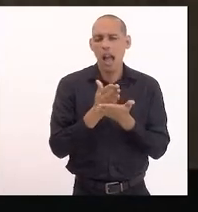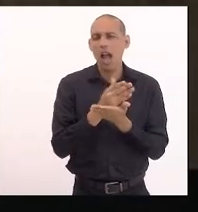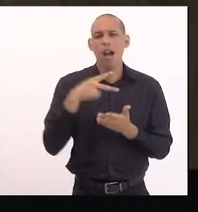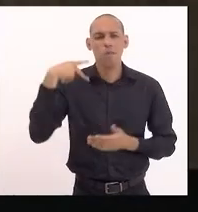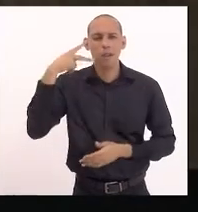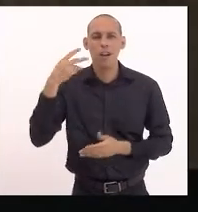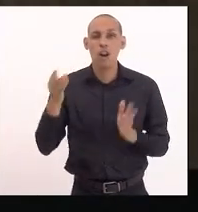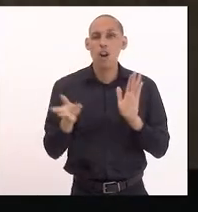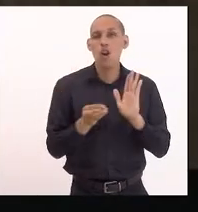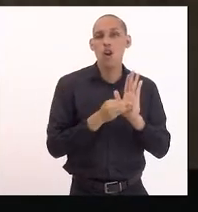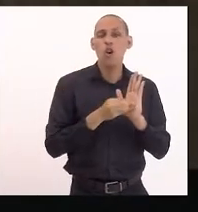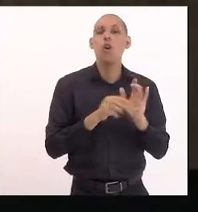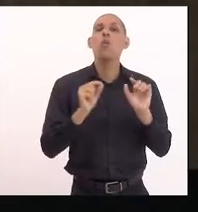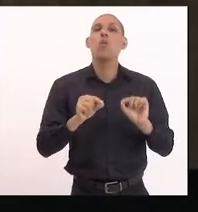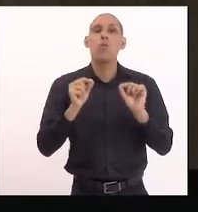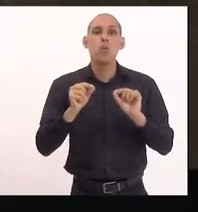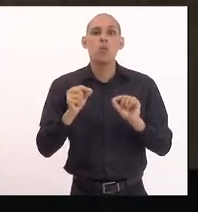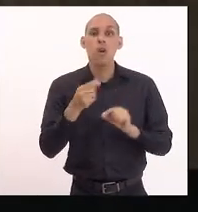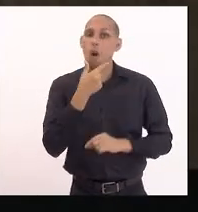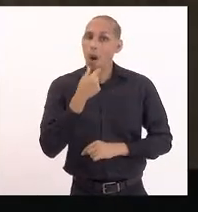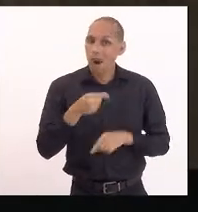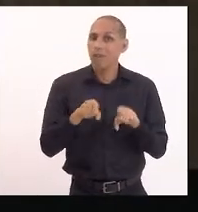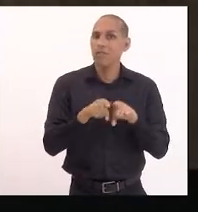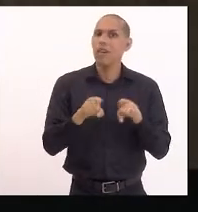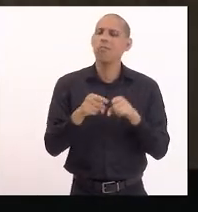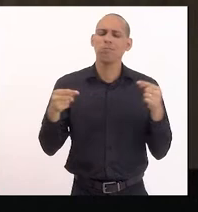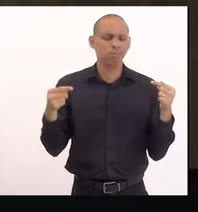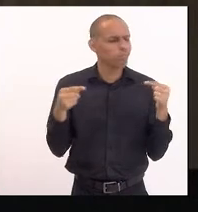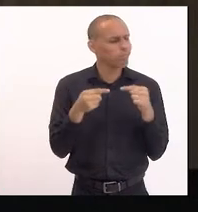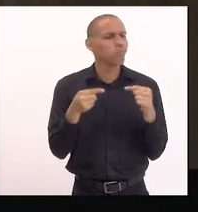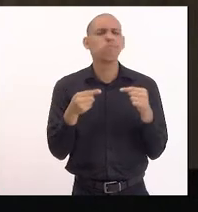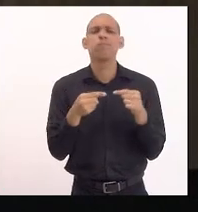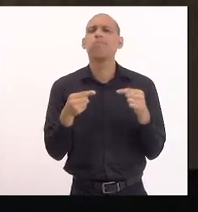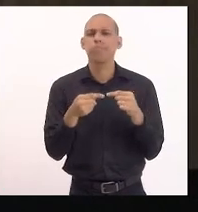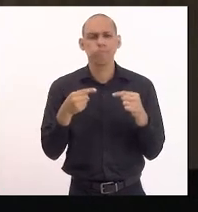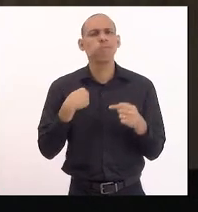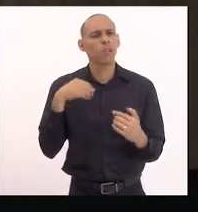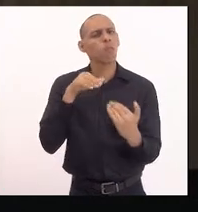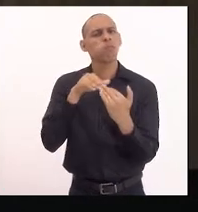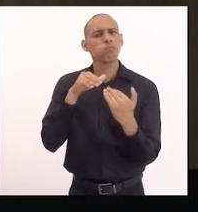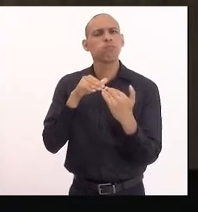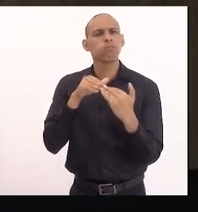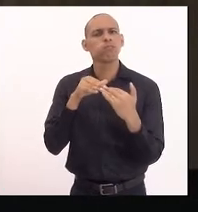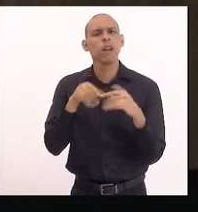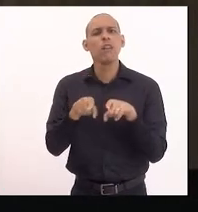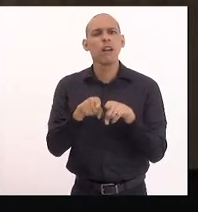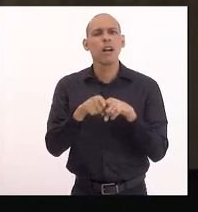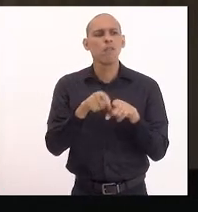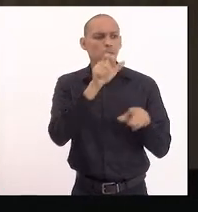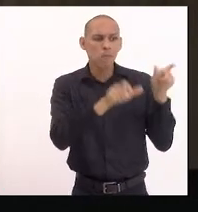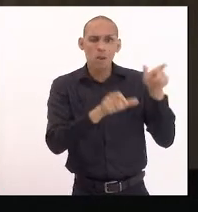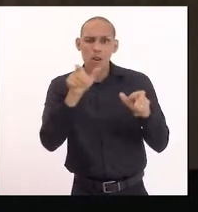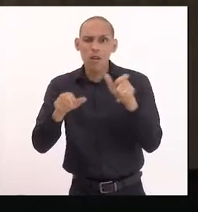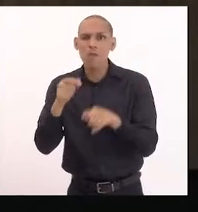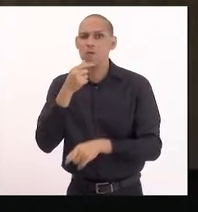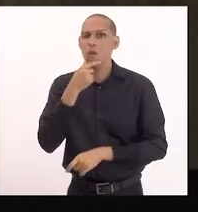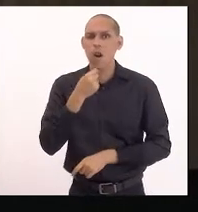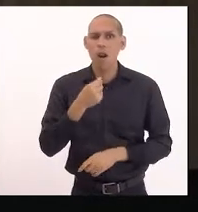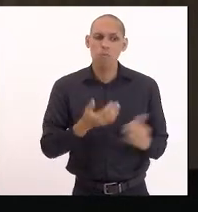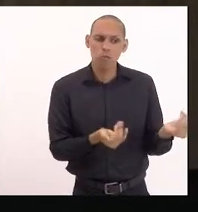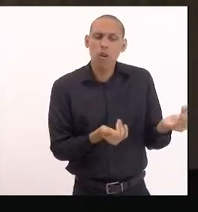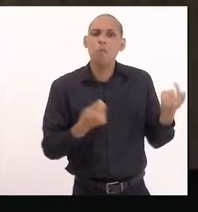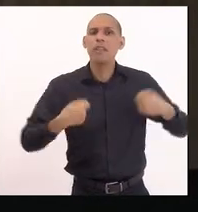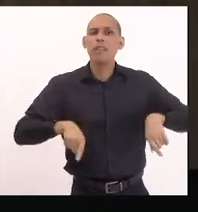incluíram também os meninos, eu achei muito pertinente também que inclua os meninos, porque eles precisam saber